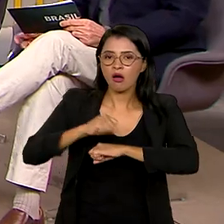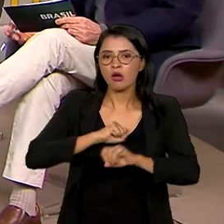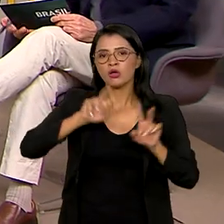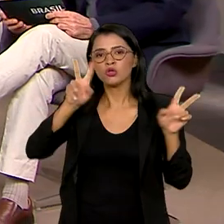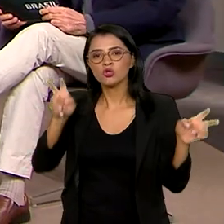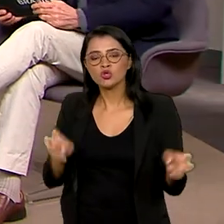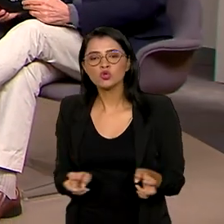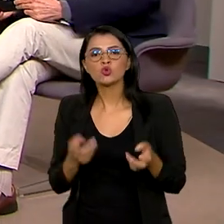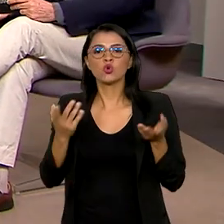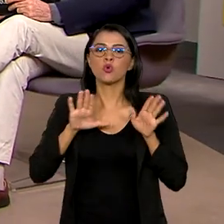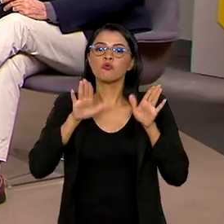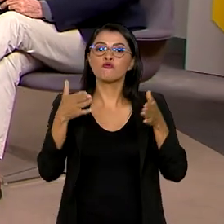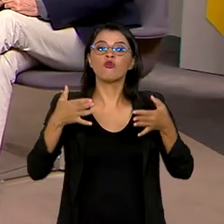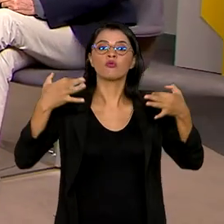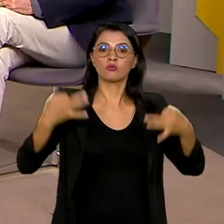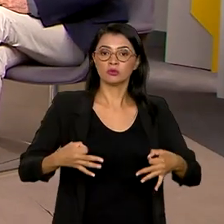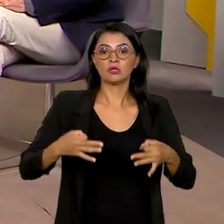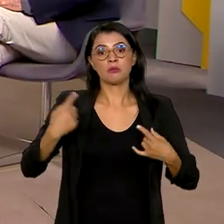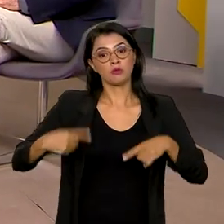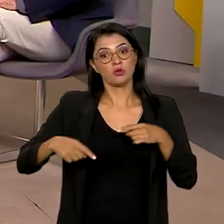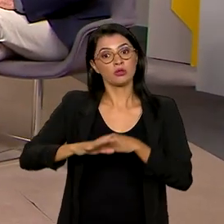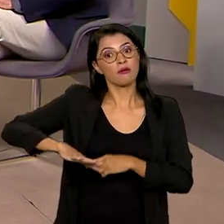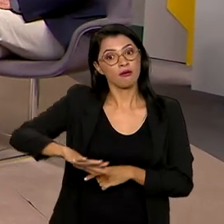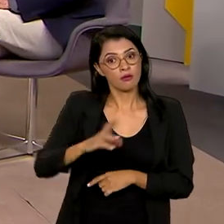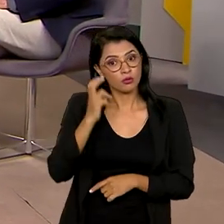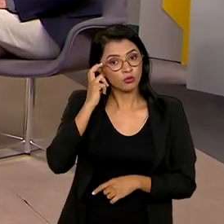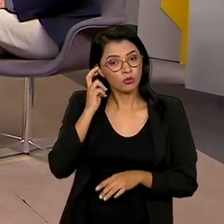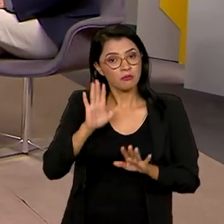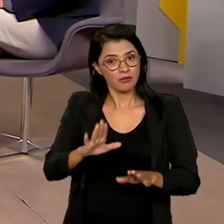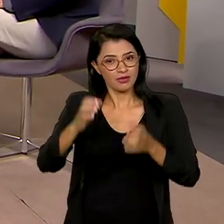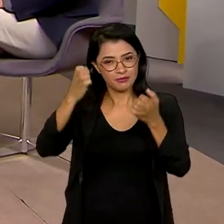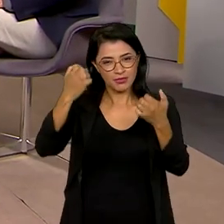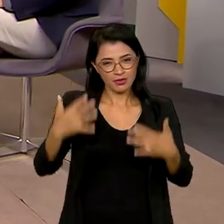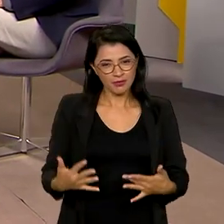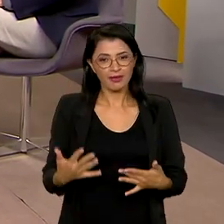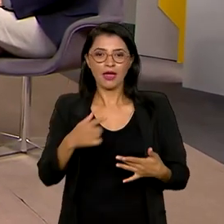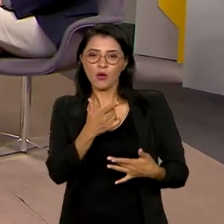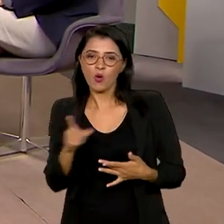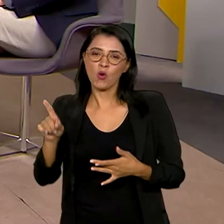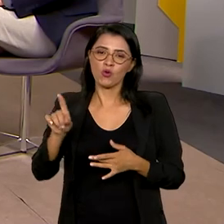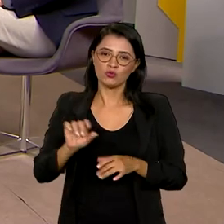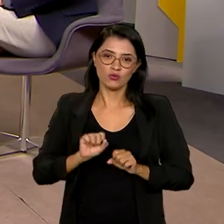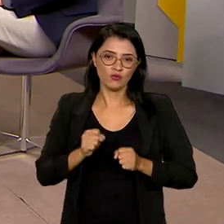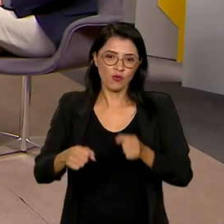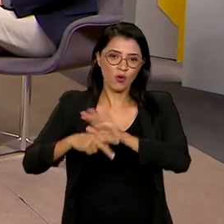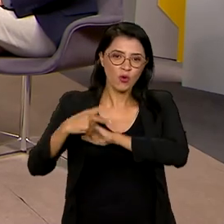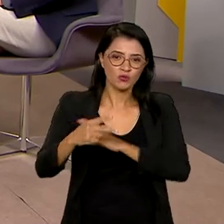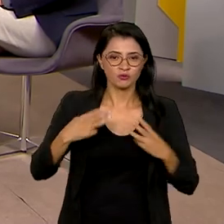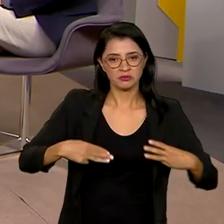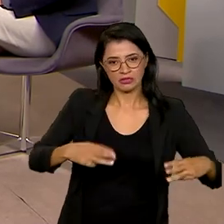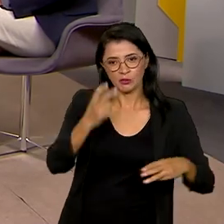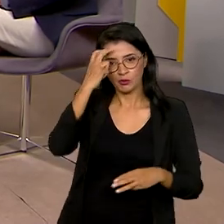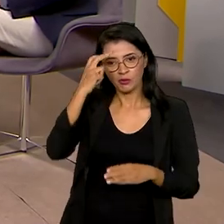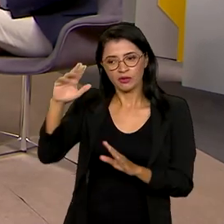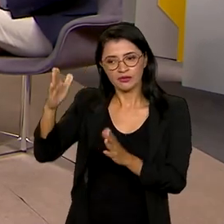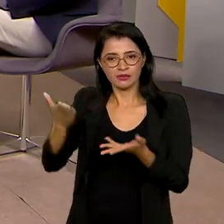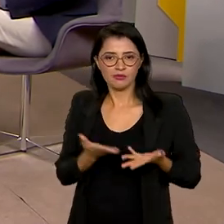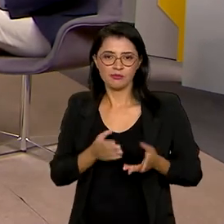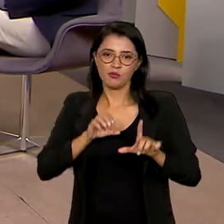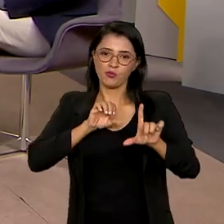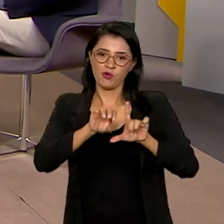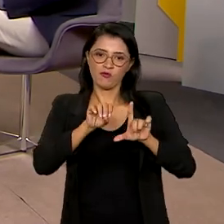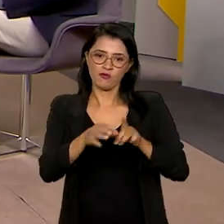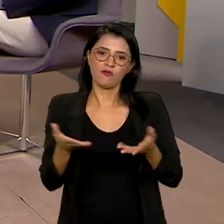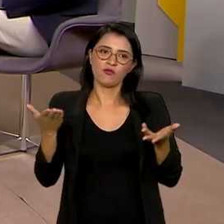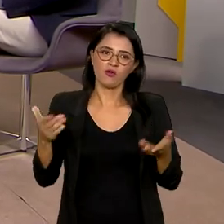integridade das políticas públicas para o setor. Mas para explicar isso e outras iniciativas da pasta, nós recebemos aqui ao vivo